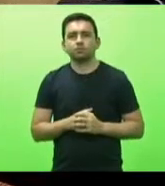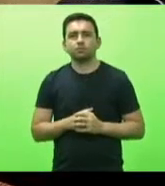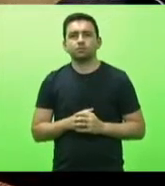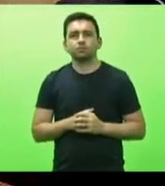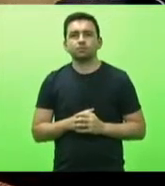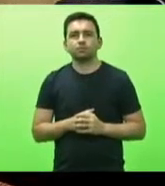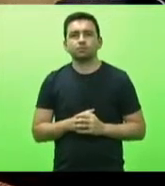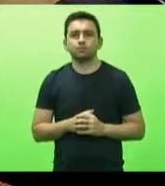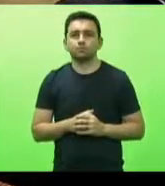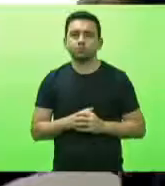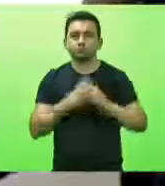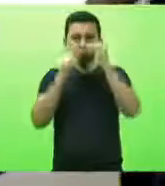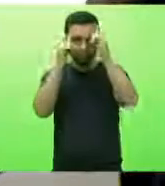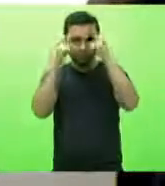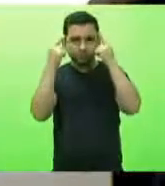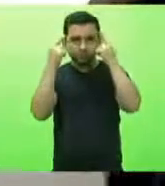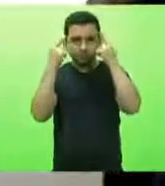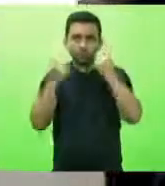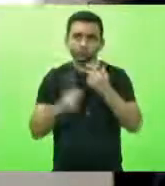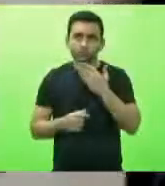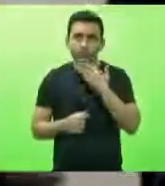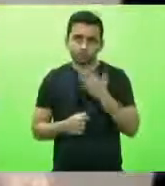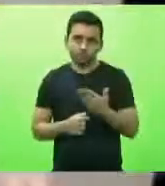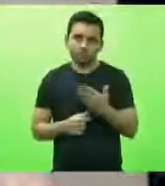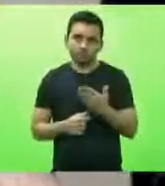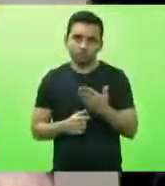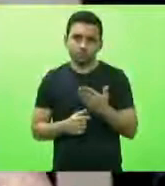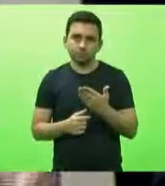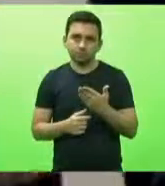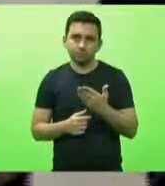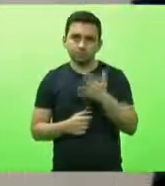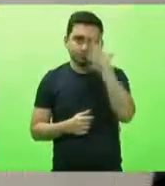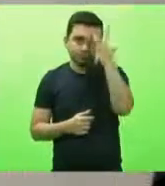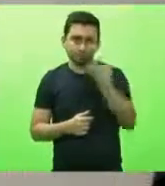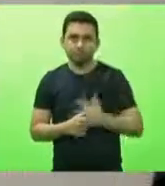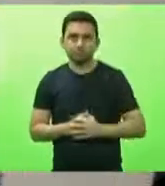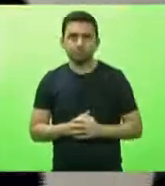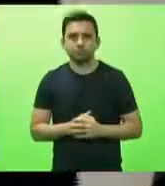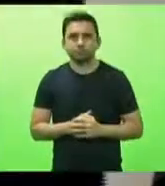Deputado Neuri Sareta, o requerimento vai ficar para a sessão de amanhã.